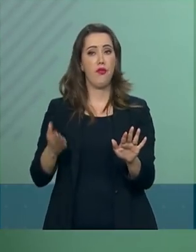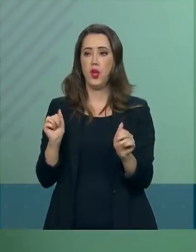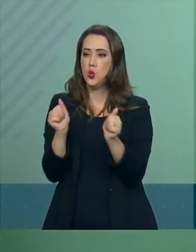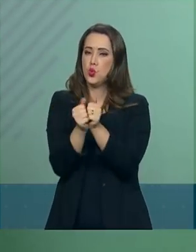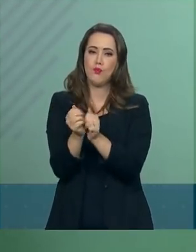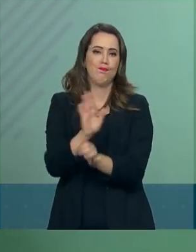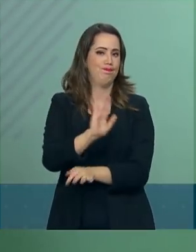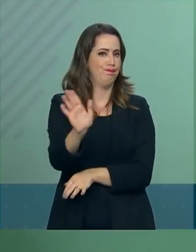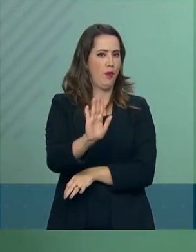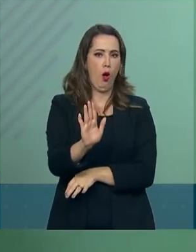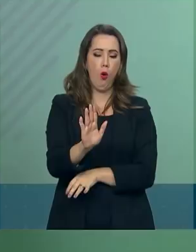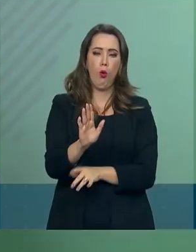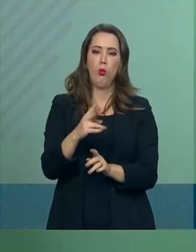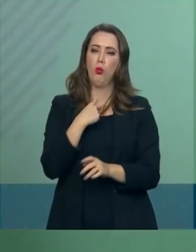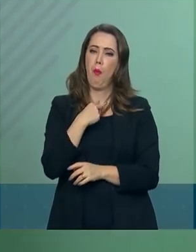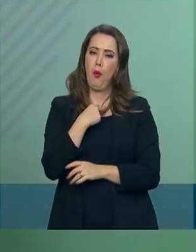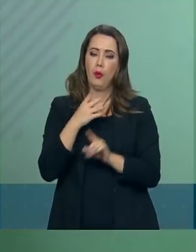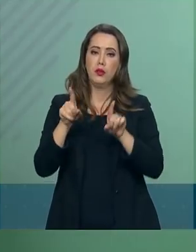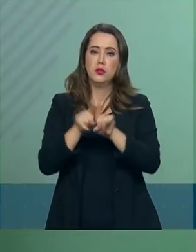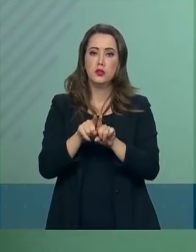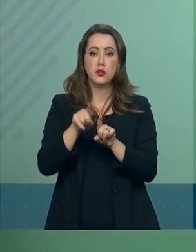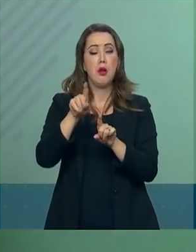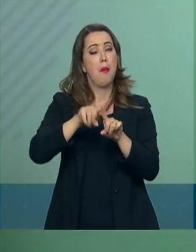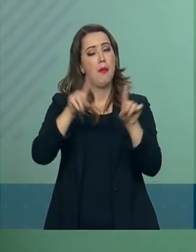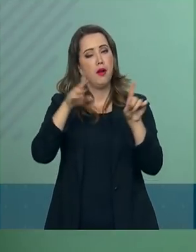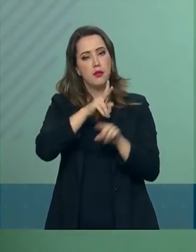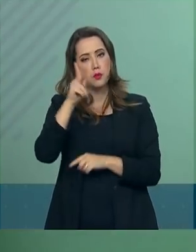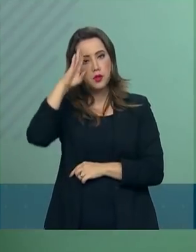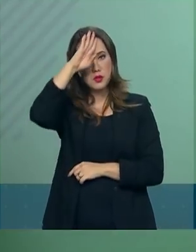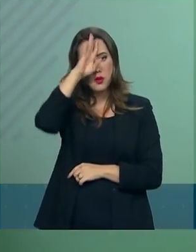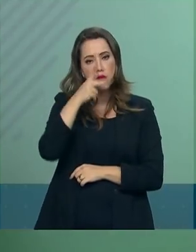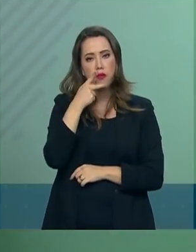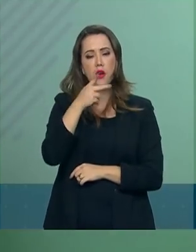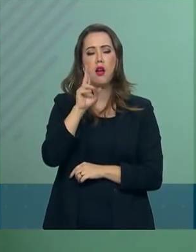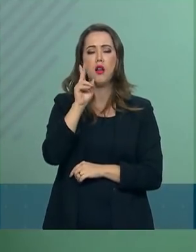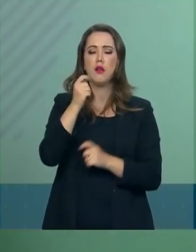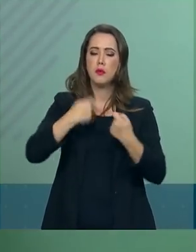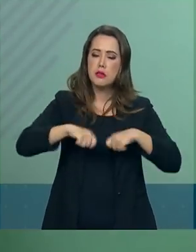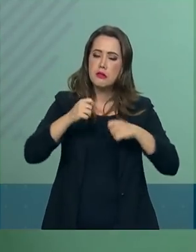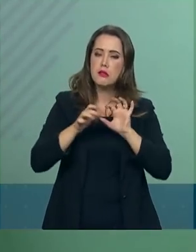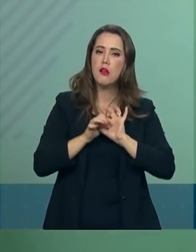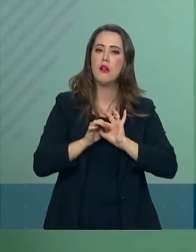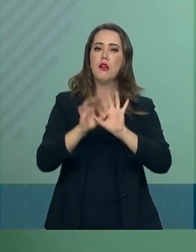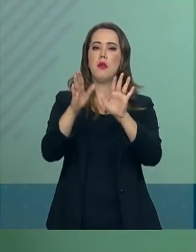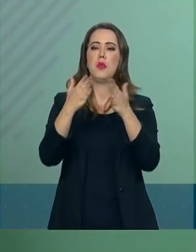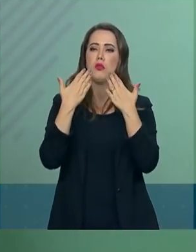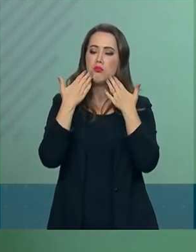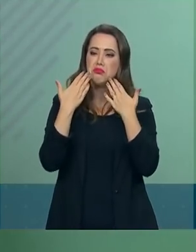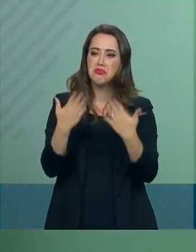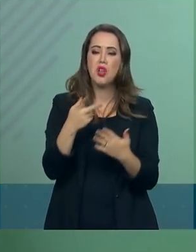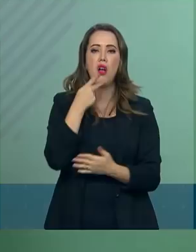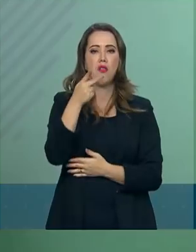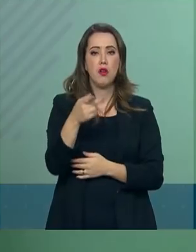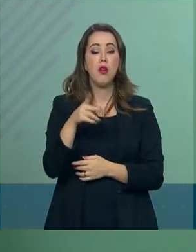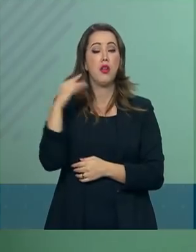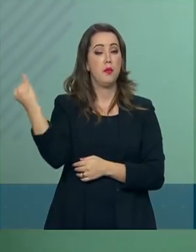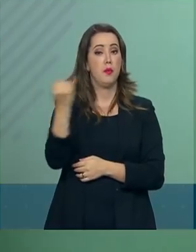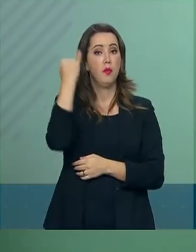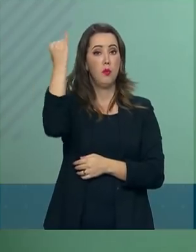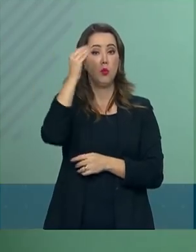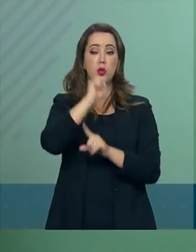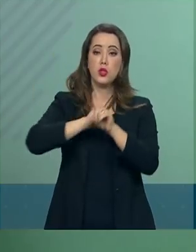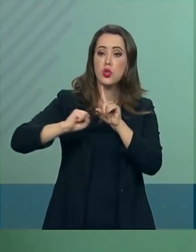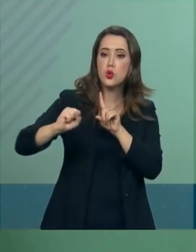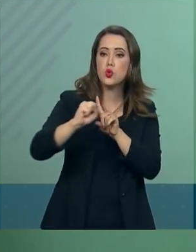O presidente defende a liberdade de expressão e acredita ser fundamental à participação da sociedade